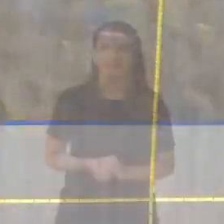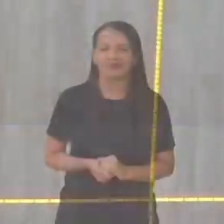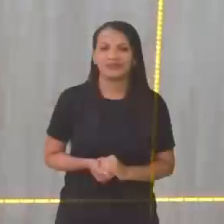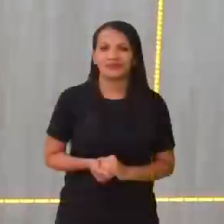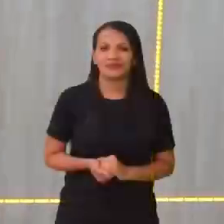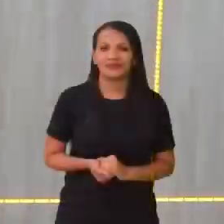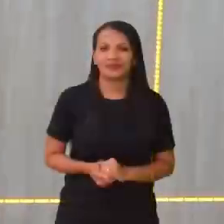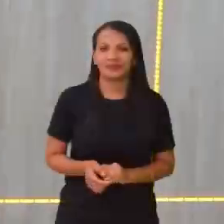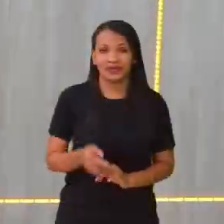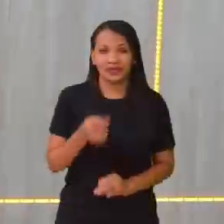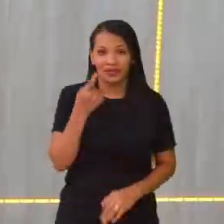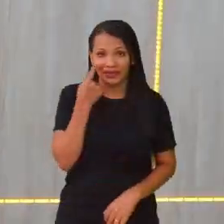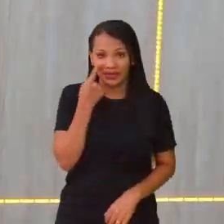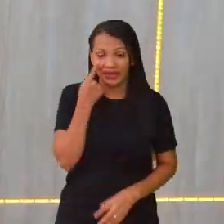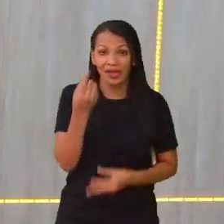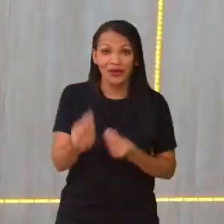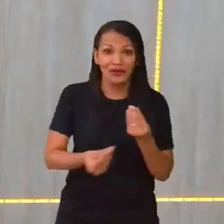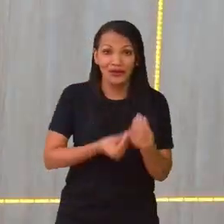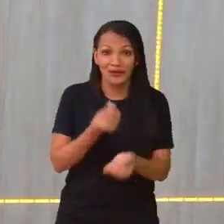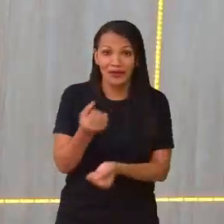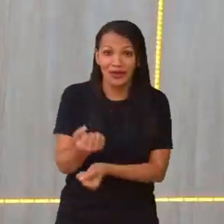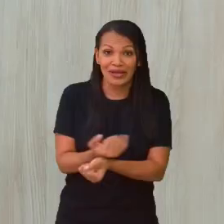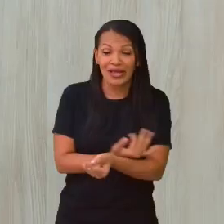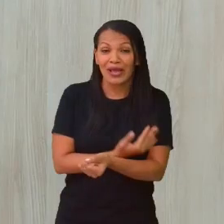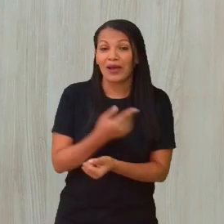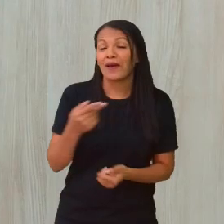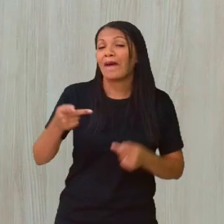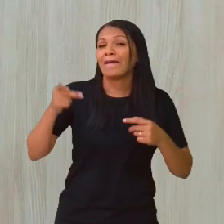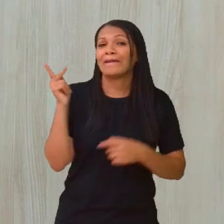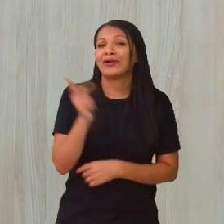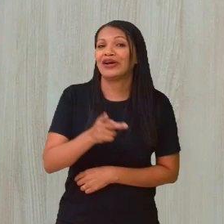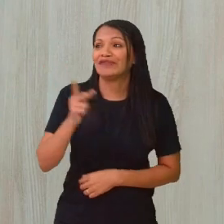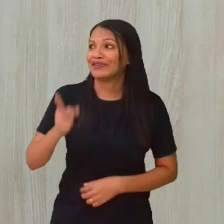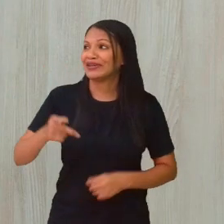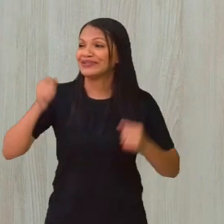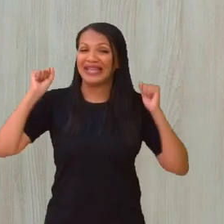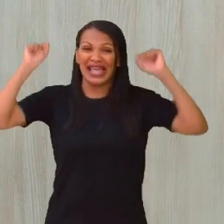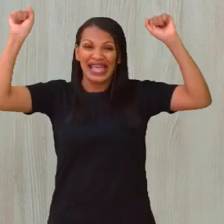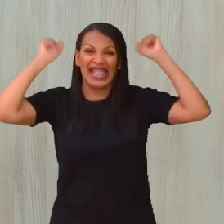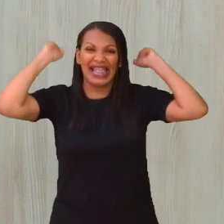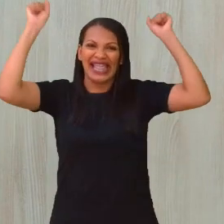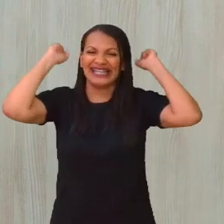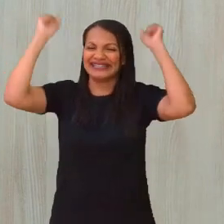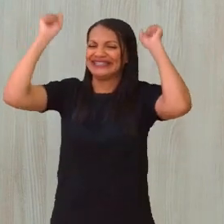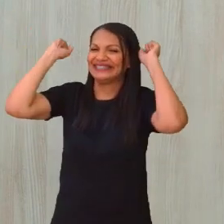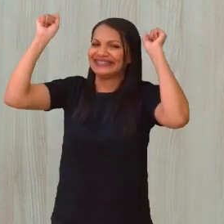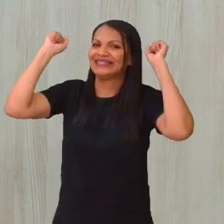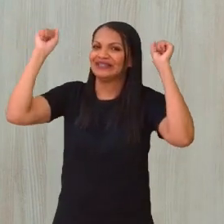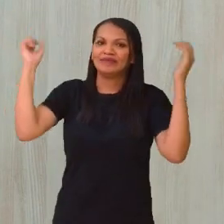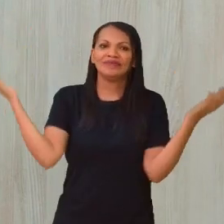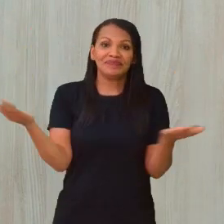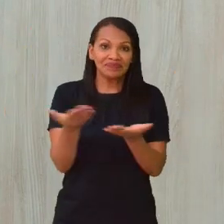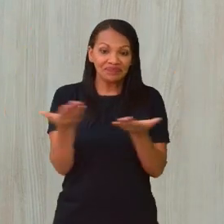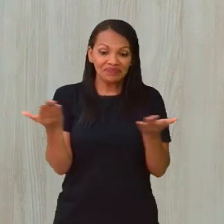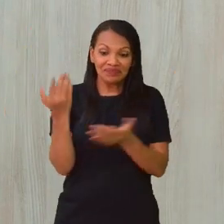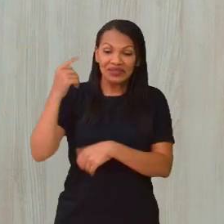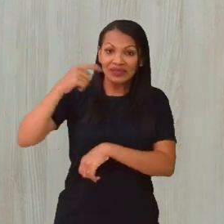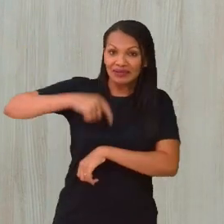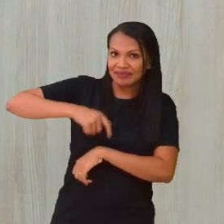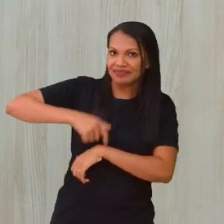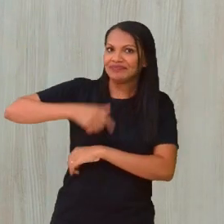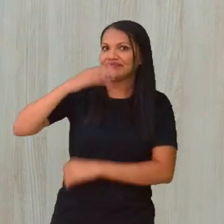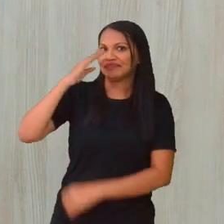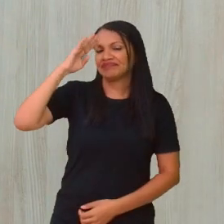Tá vendo, minha gente, como foi emocionante, professora Adriana, tava aqui comemorando o gol, como se fosse hoje, vibrando. se fosse hoje. Então, a